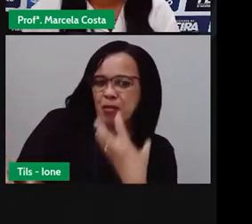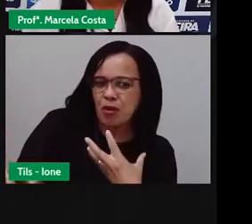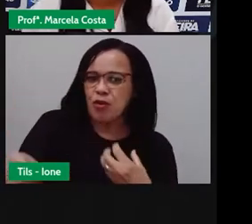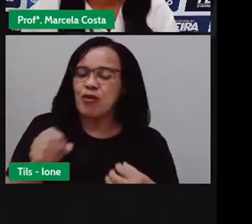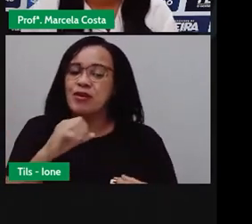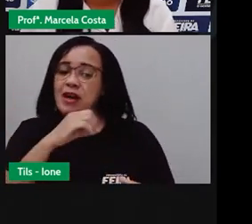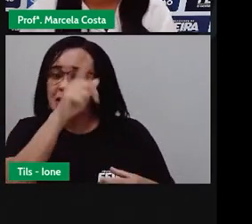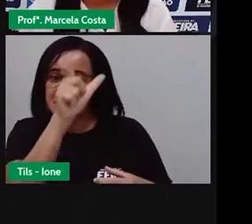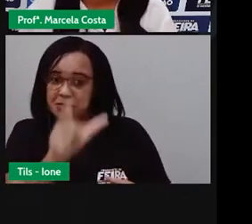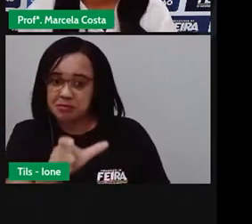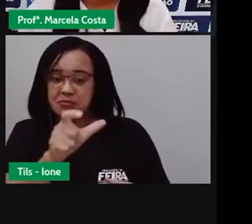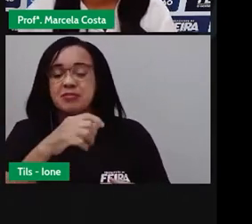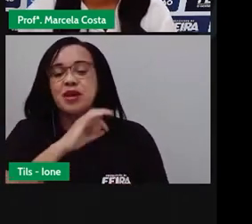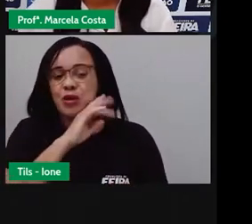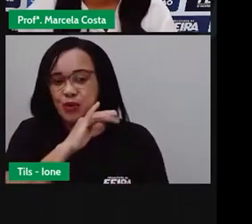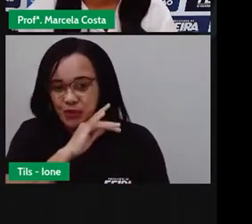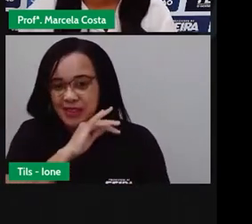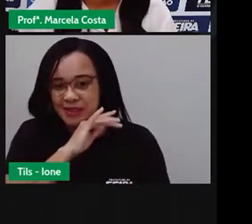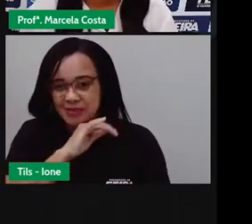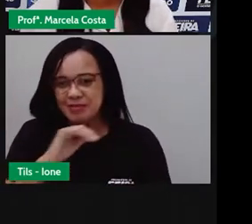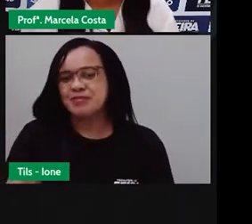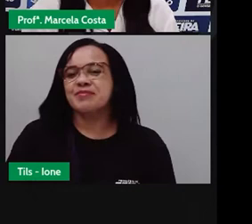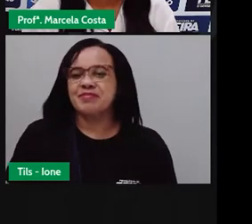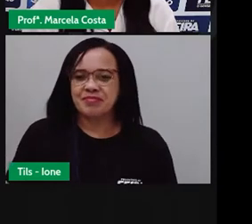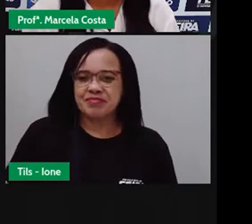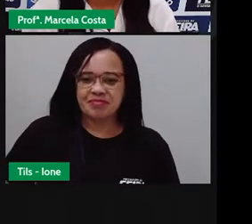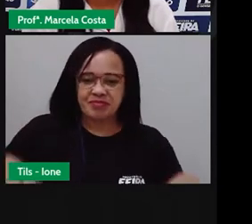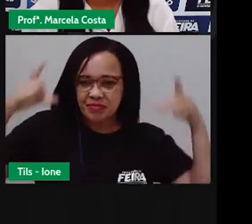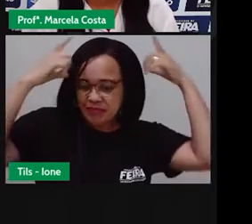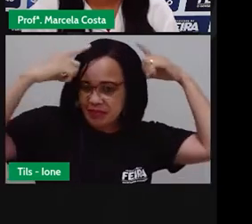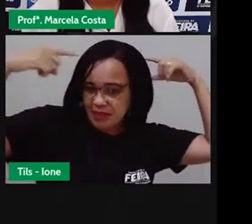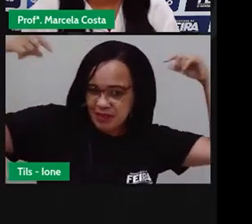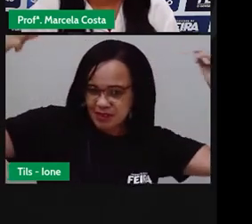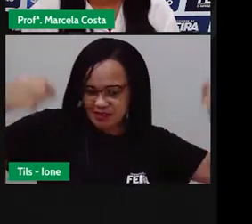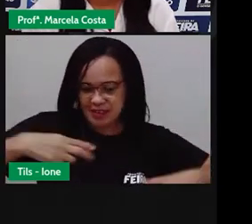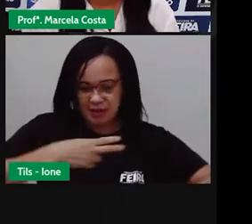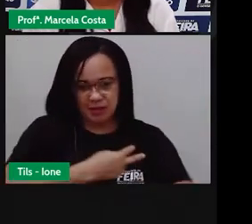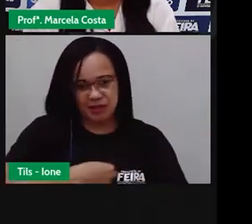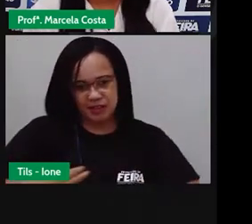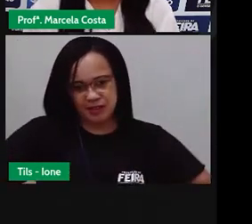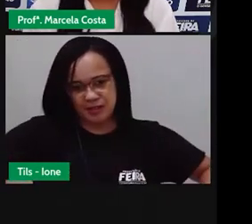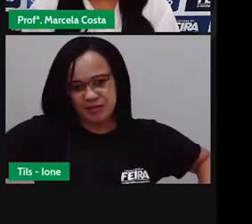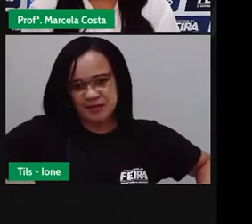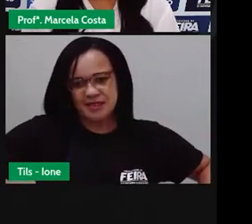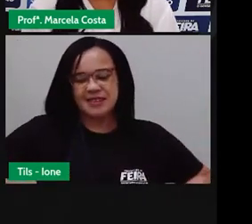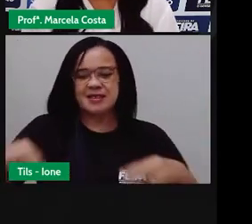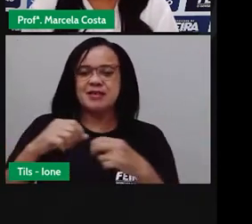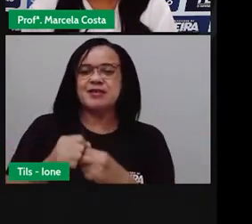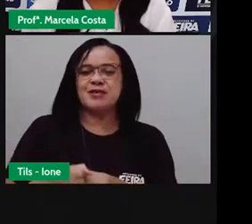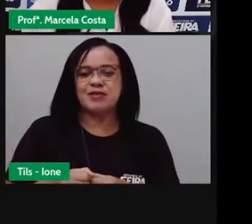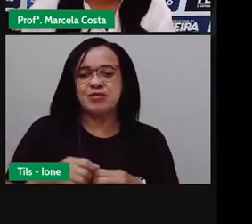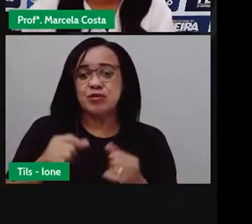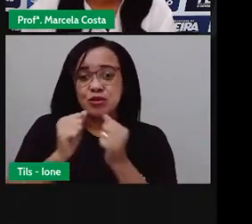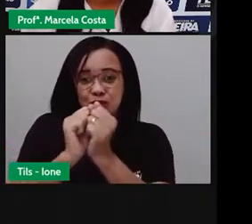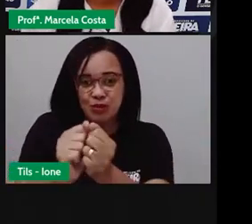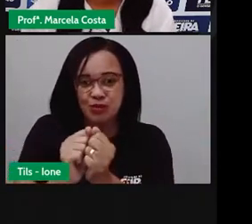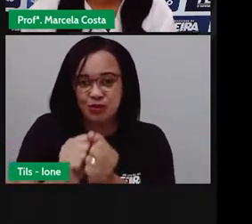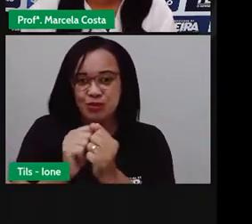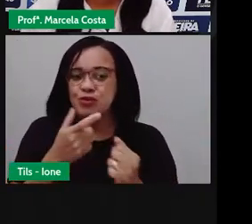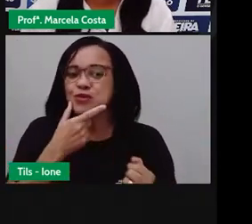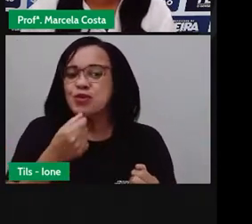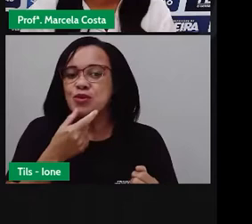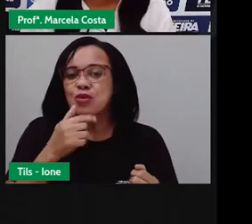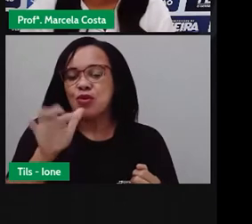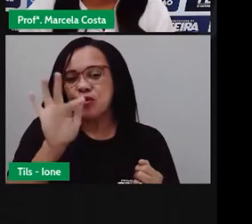Aracupa, baladeira, o chapéu de virgulino, na bodega de firmino. Tem tudo para